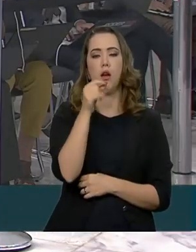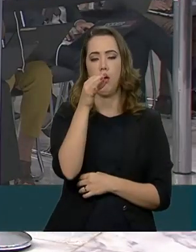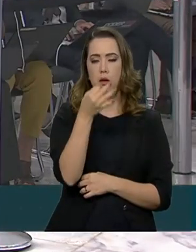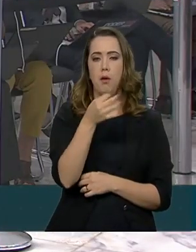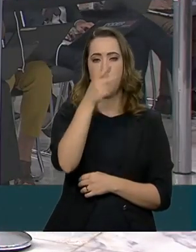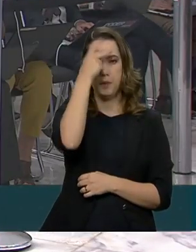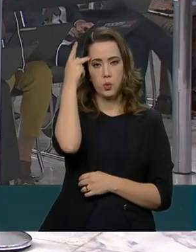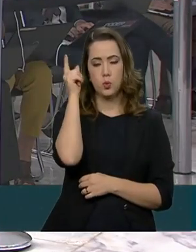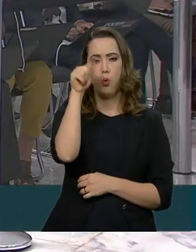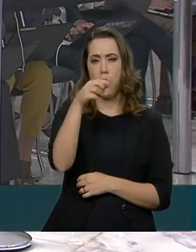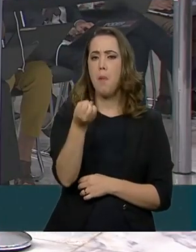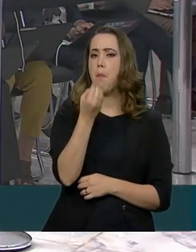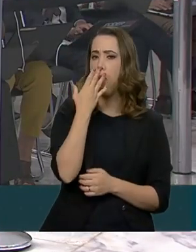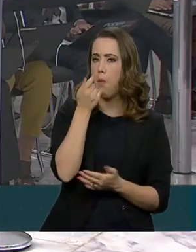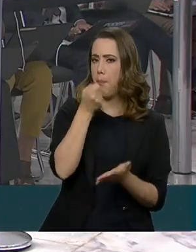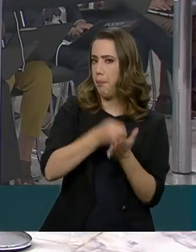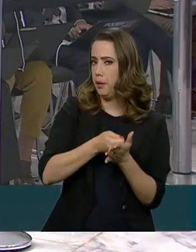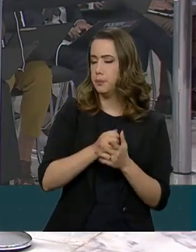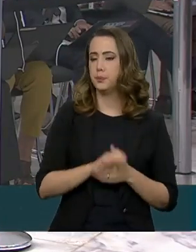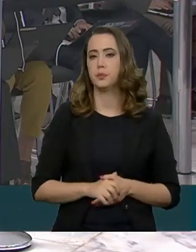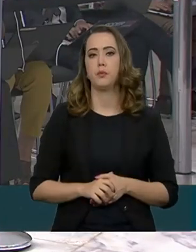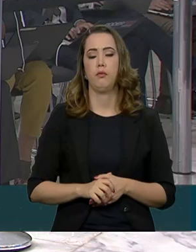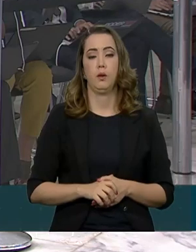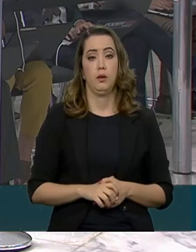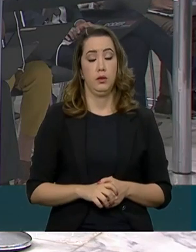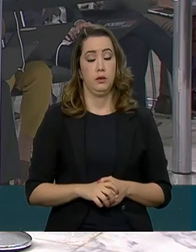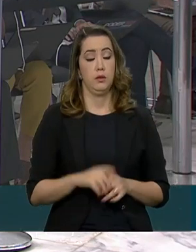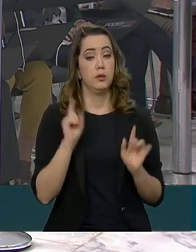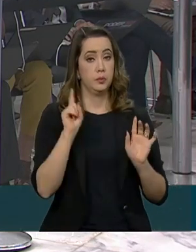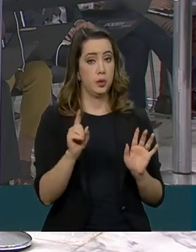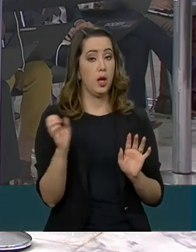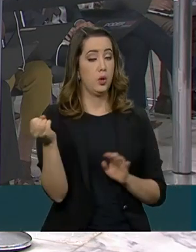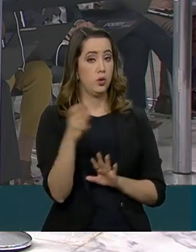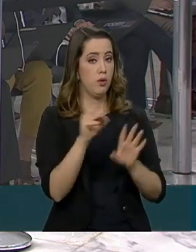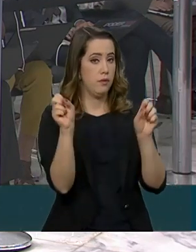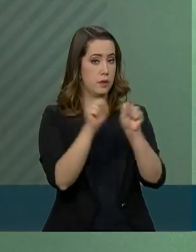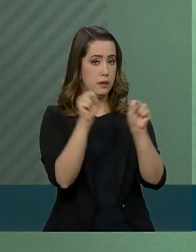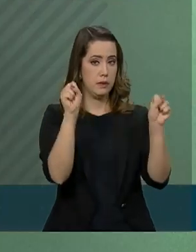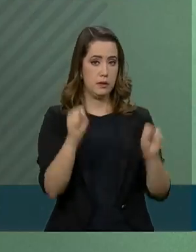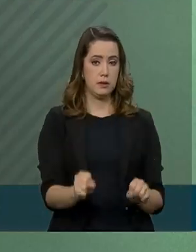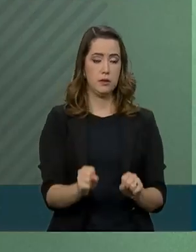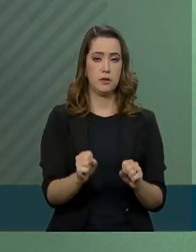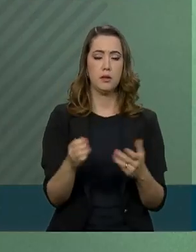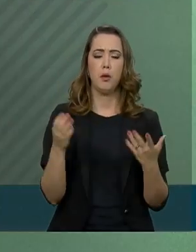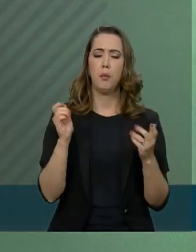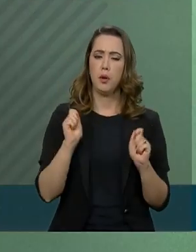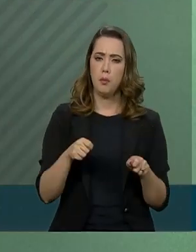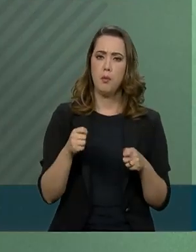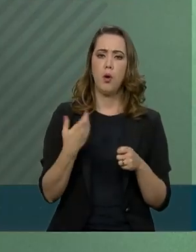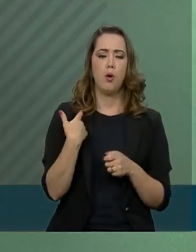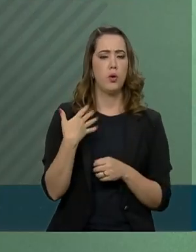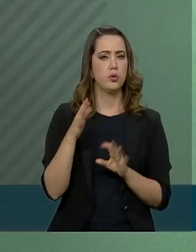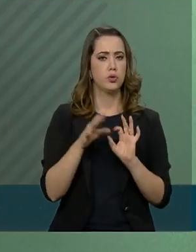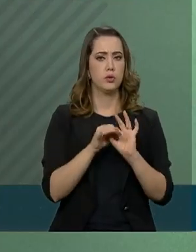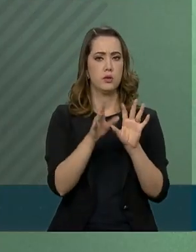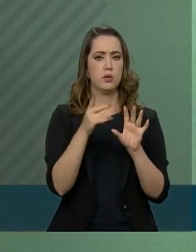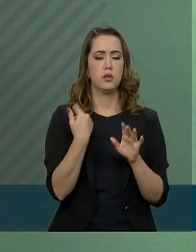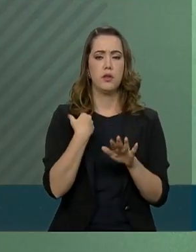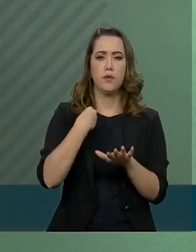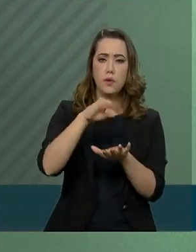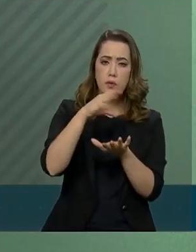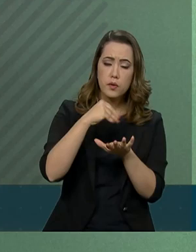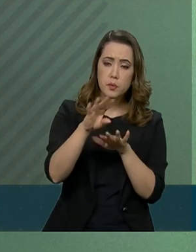Esta medida se adequa à nova sistemática que consiste na inserção automática da informação relativa